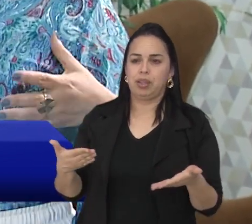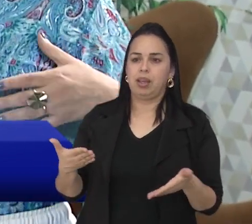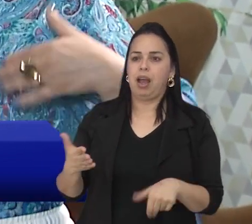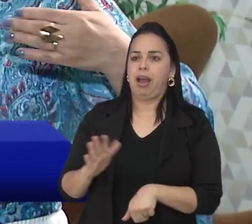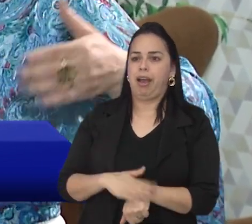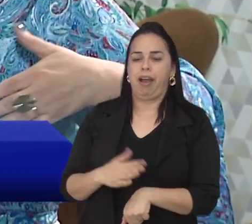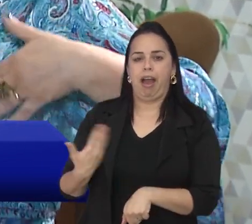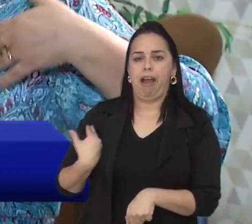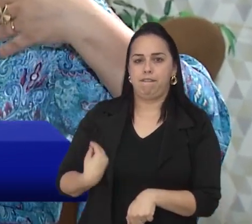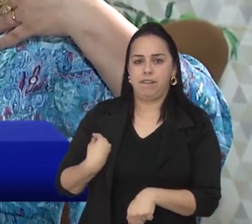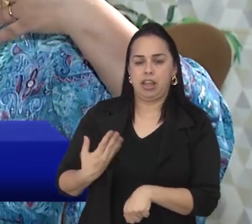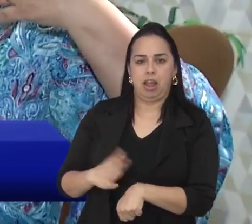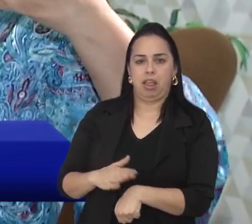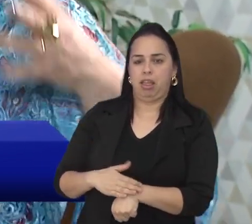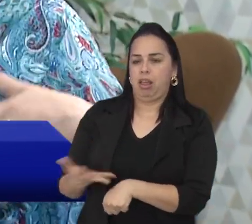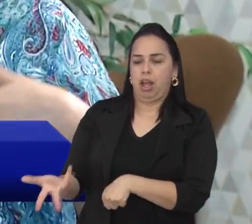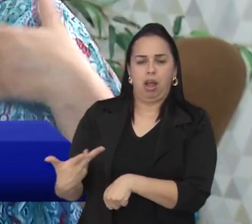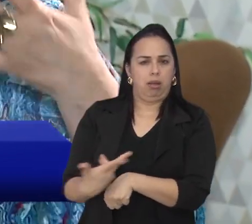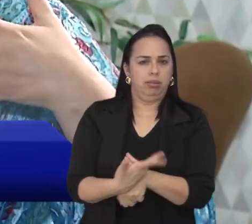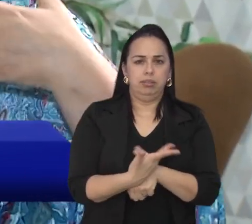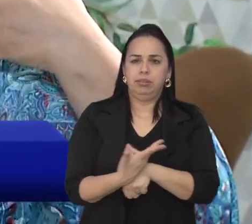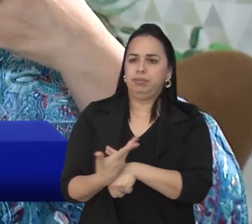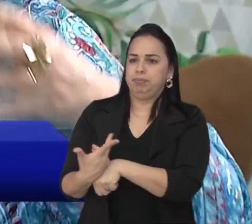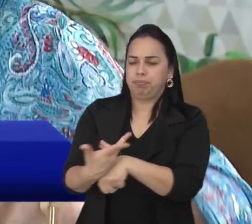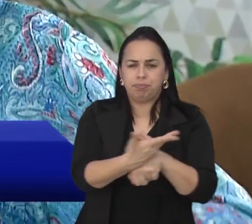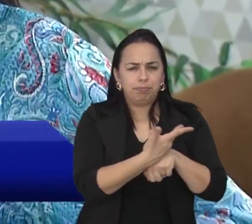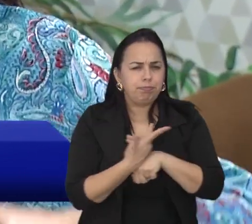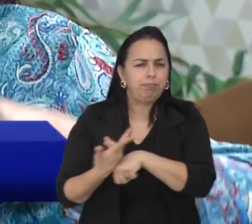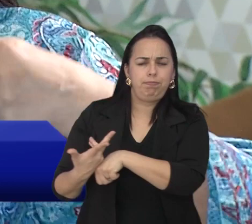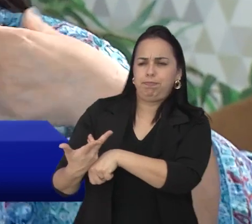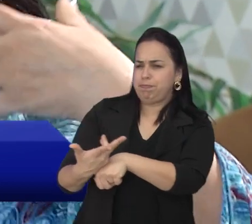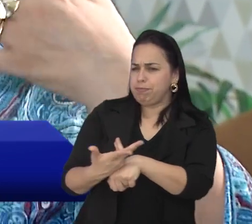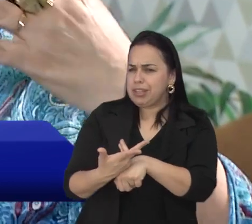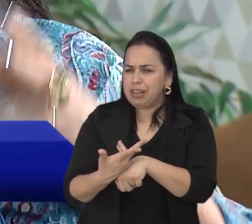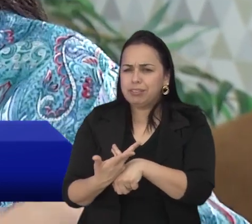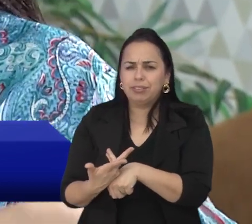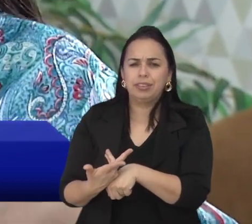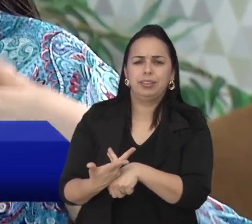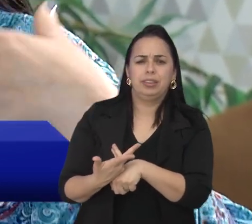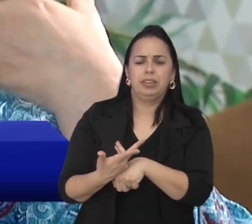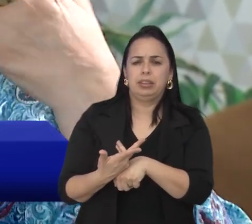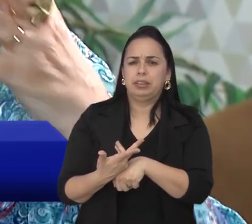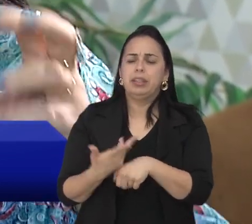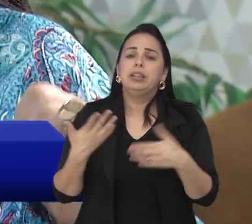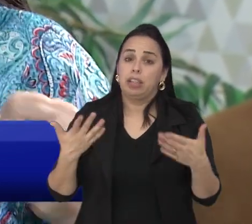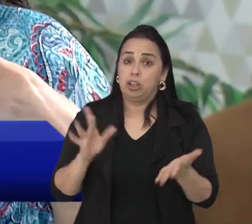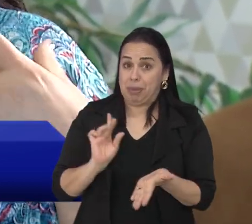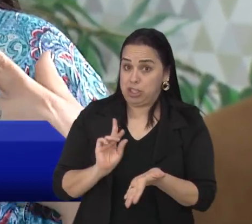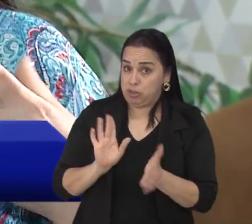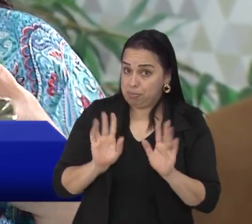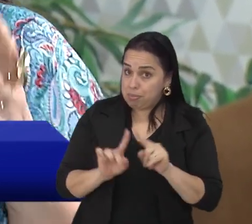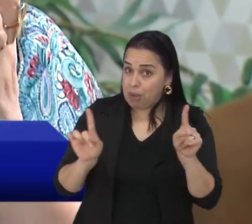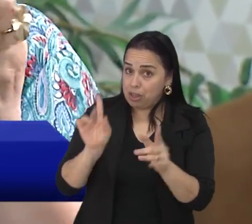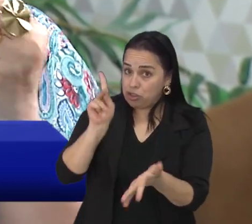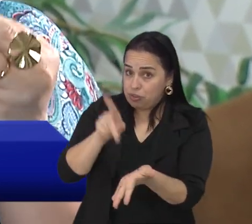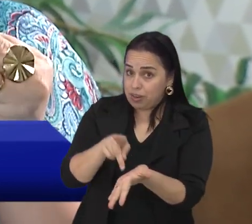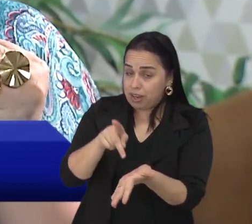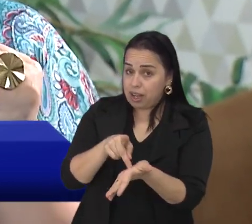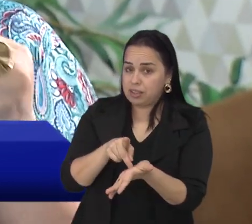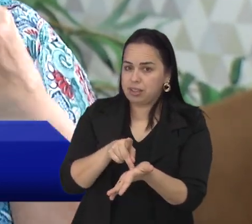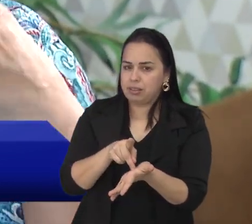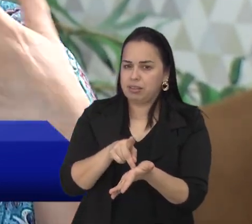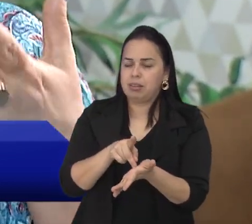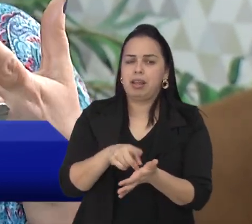mundo de hoje, muito acelerado, que a gente chama do mundo bunny, né? Que ele é frágil, ele é acelerado, ele é volátil. Na